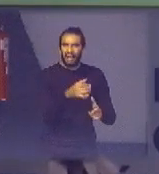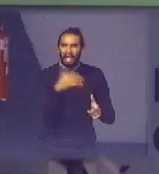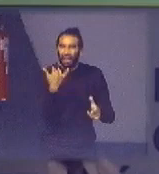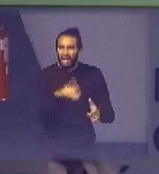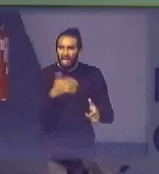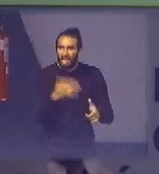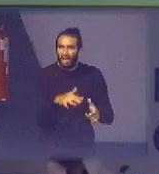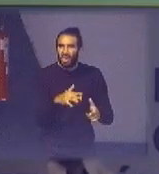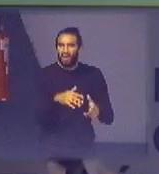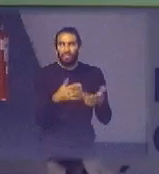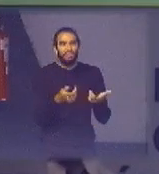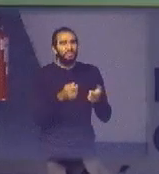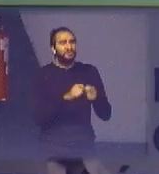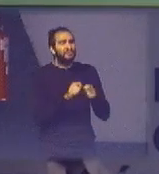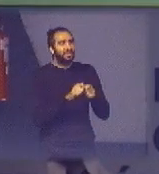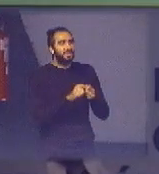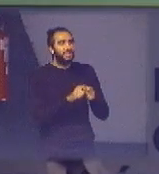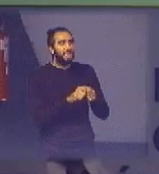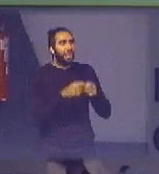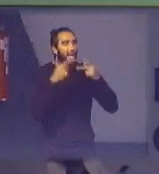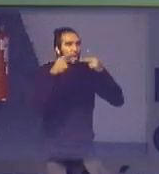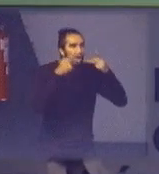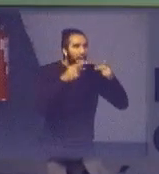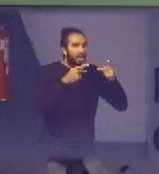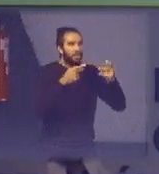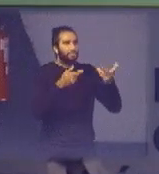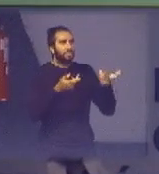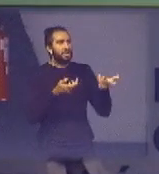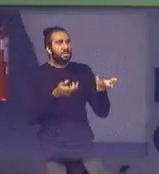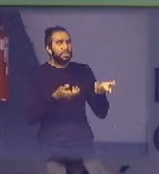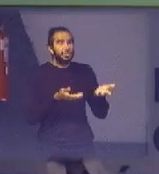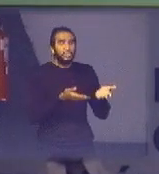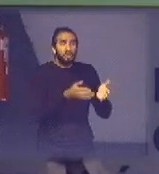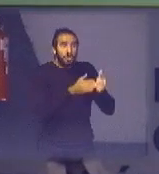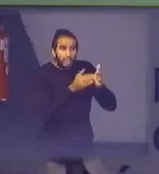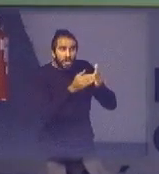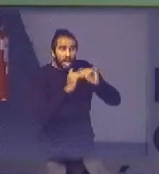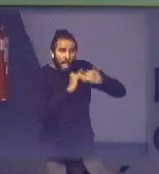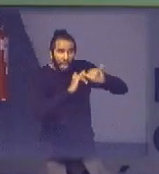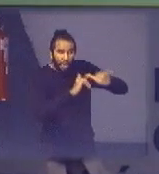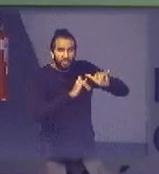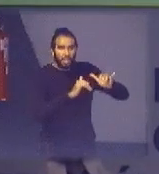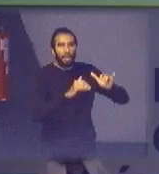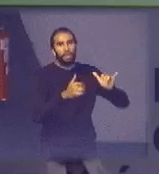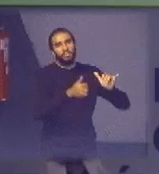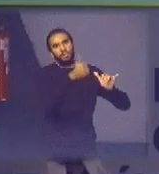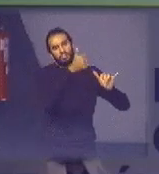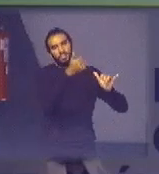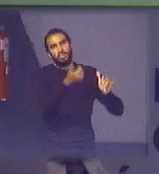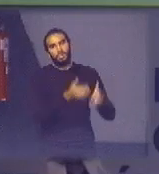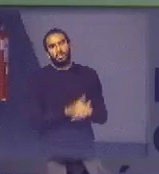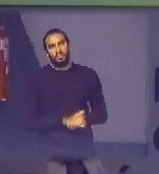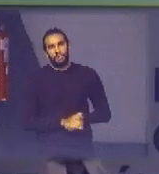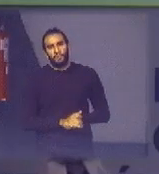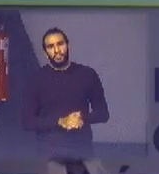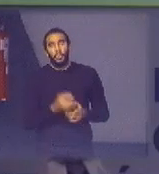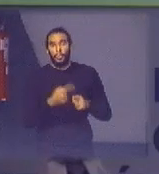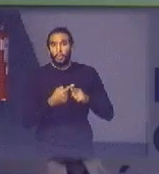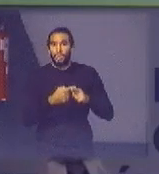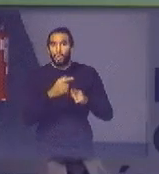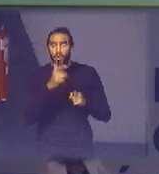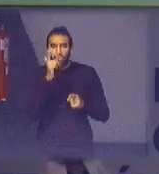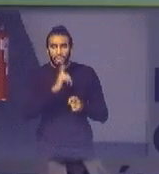campanhas itinerantes a gente vai conseguir um resultado muito maior que aquela meta de 17% ela é bastante grande